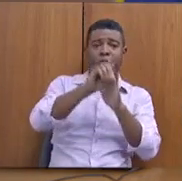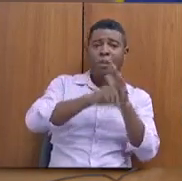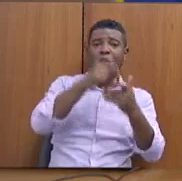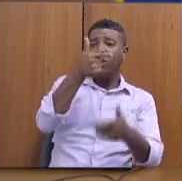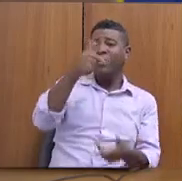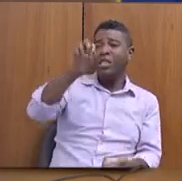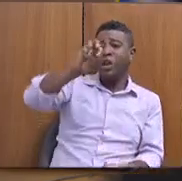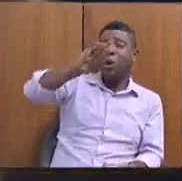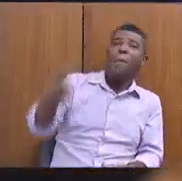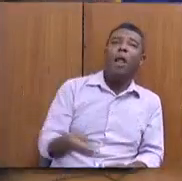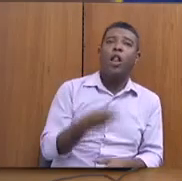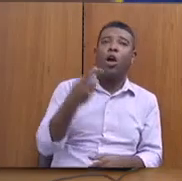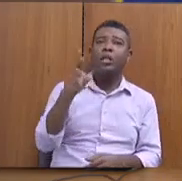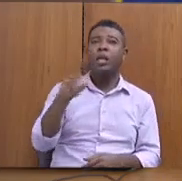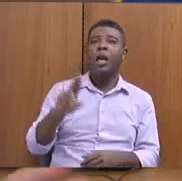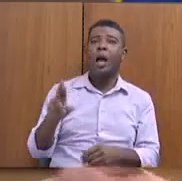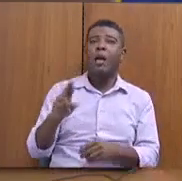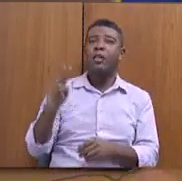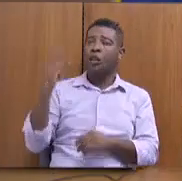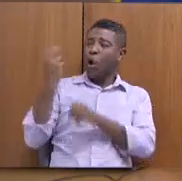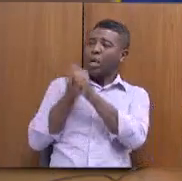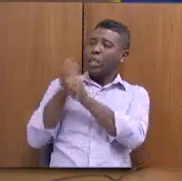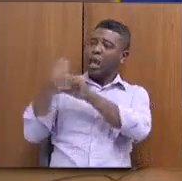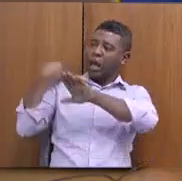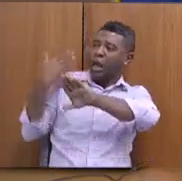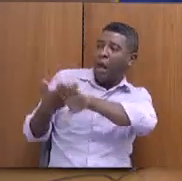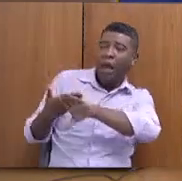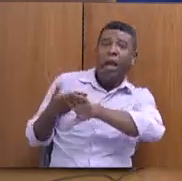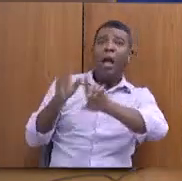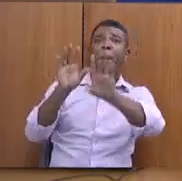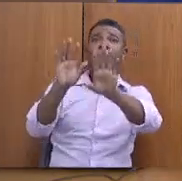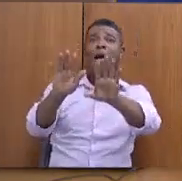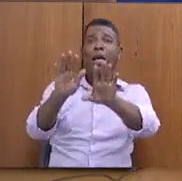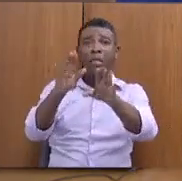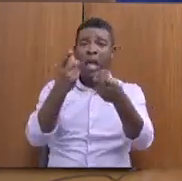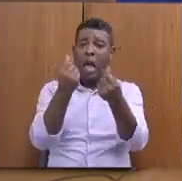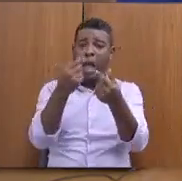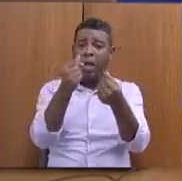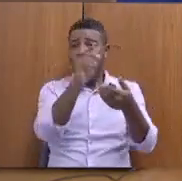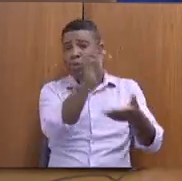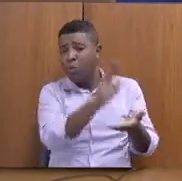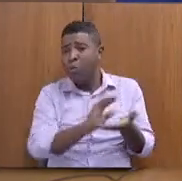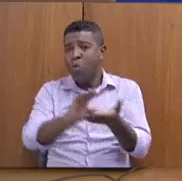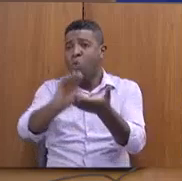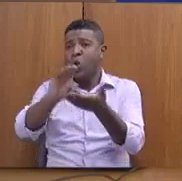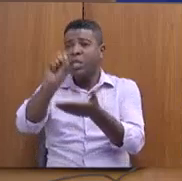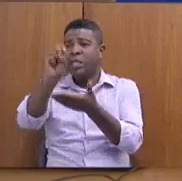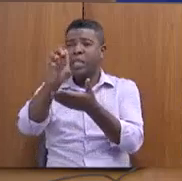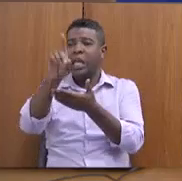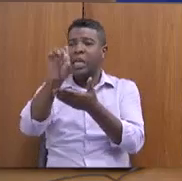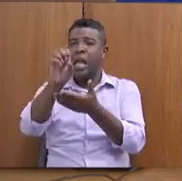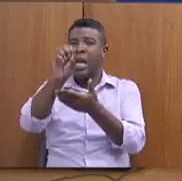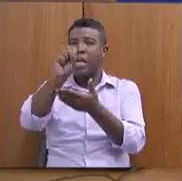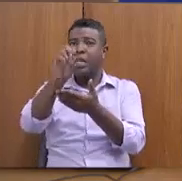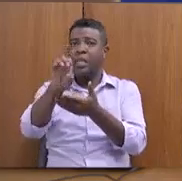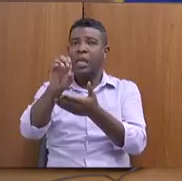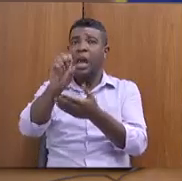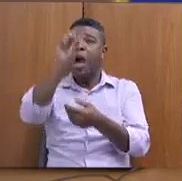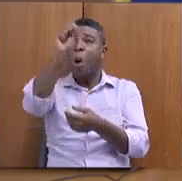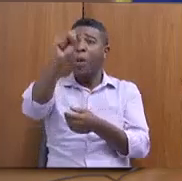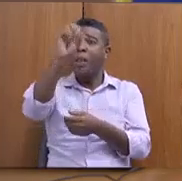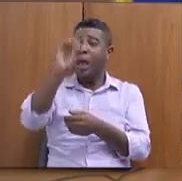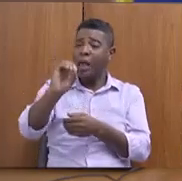últimos dois anos, mas os recursos que foram colocados na CEDES em 2021 e 2022, 80% não foi